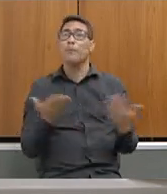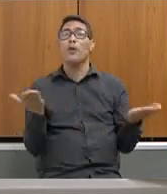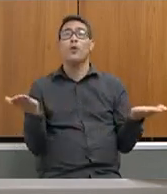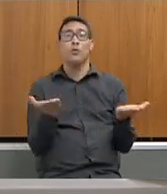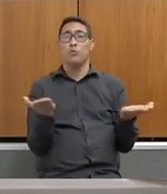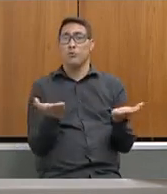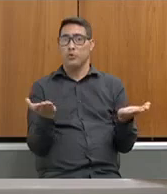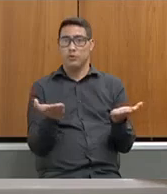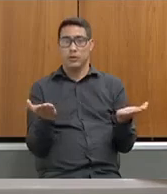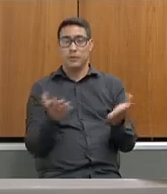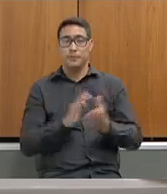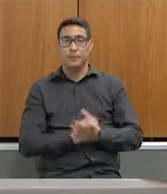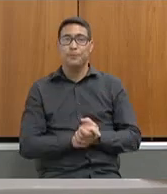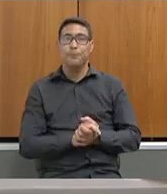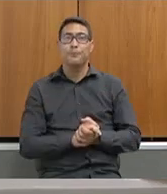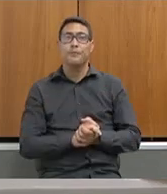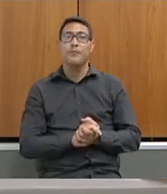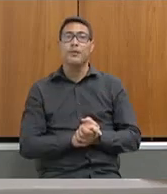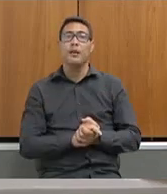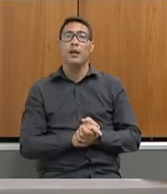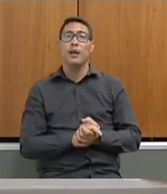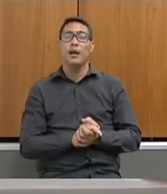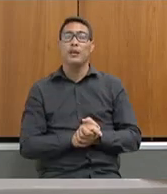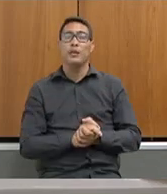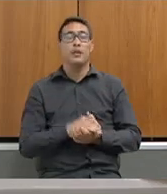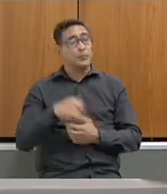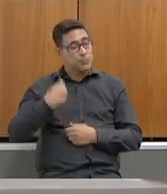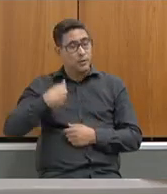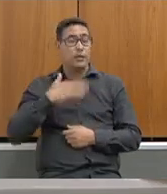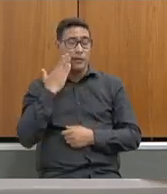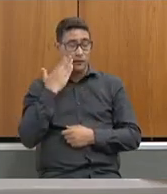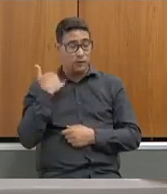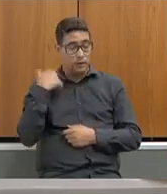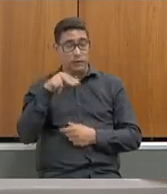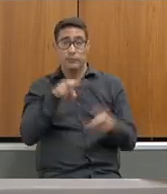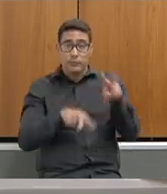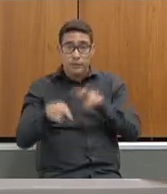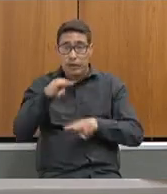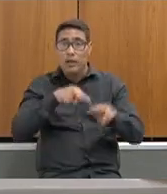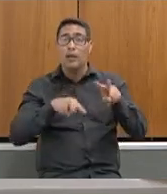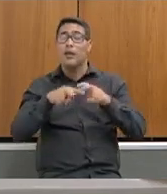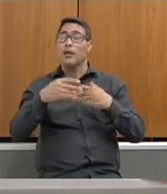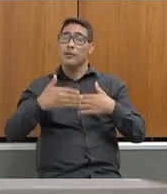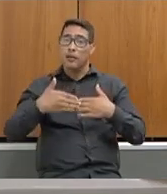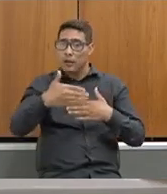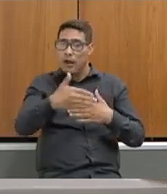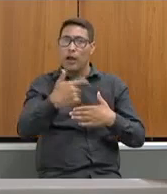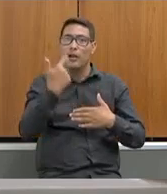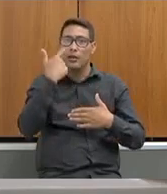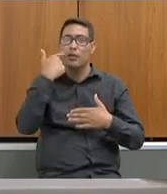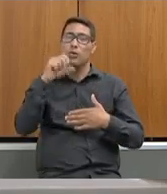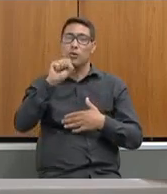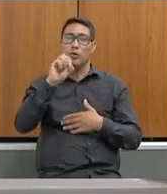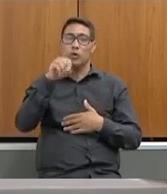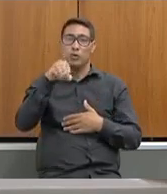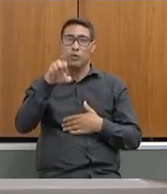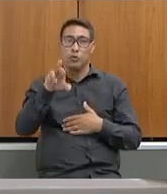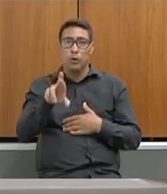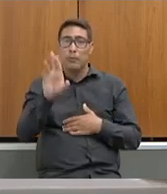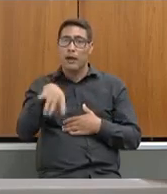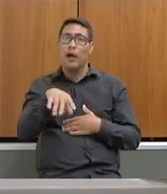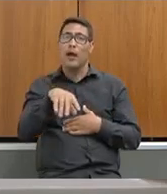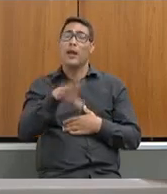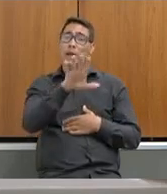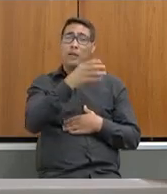ainda após, precisamos de fazer essa análise dos resultados do Somar após o fechar deste